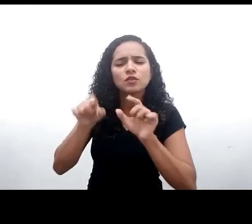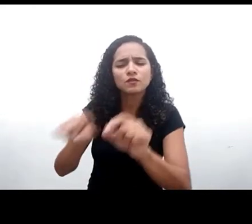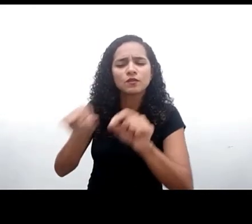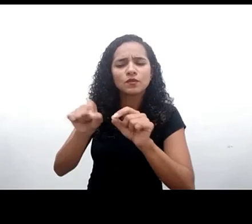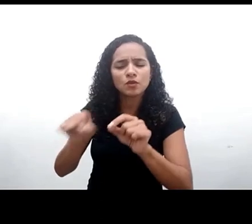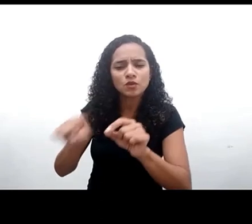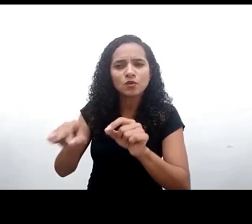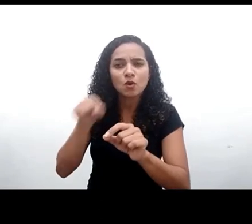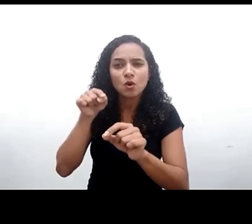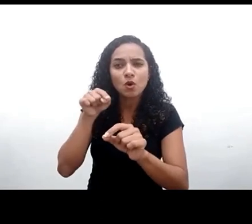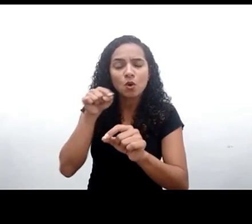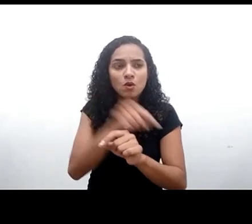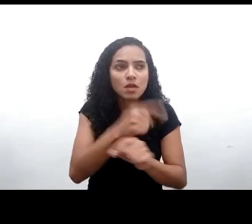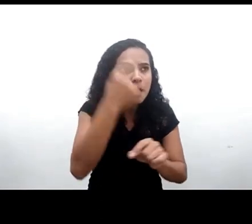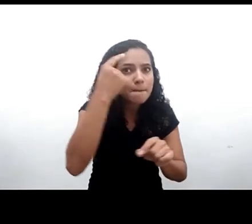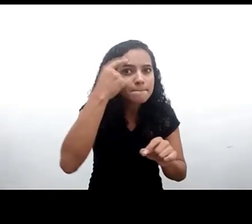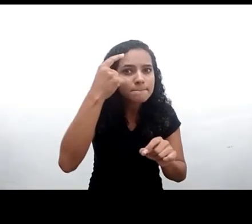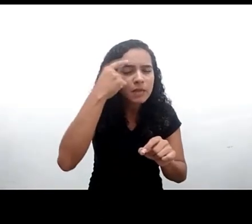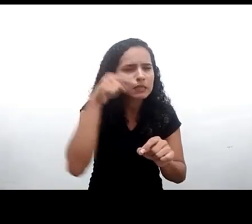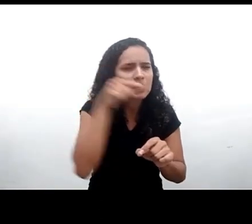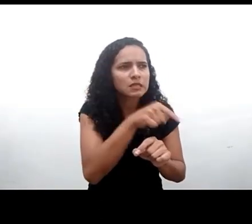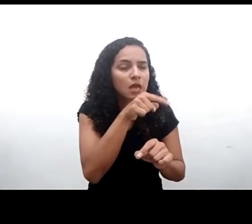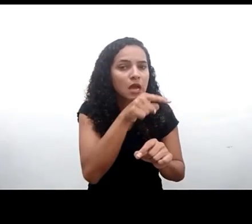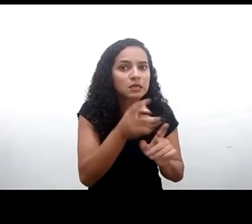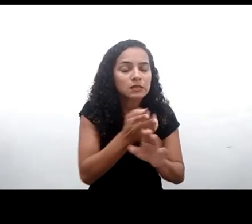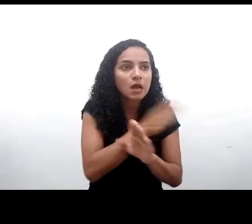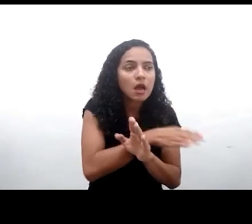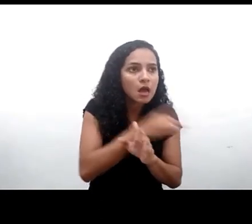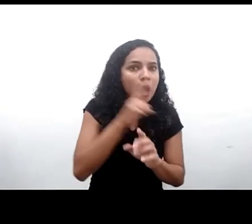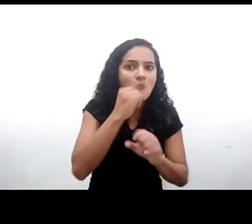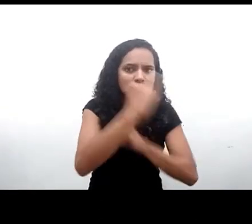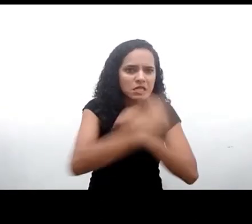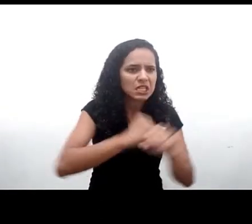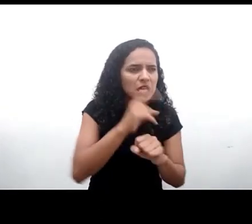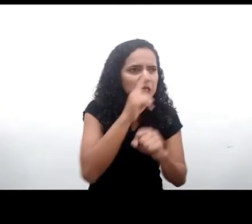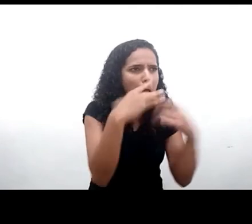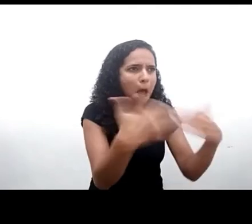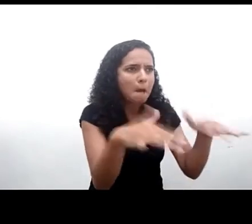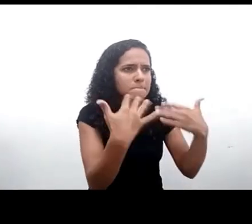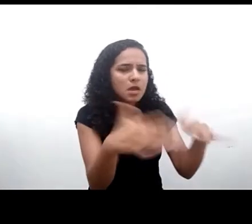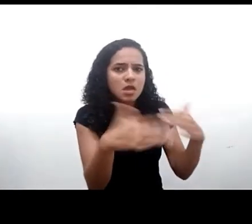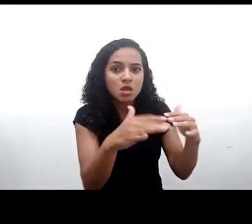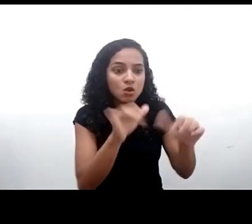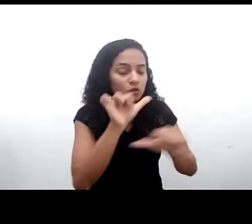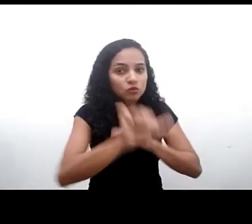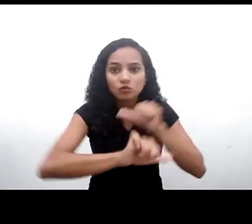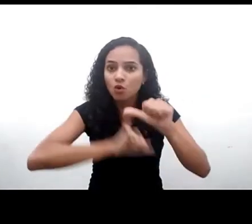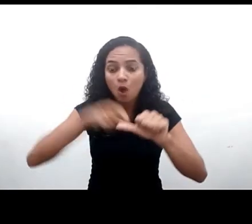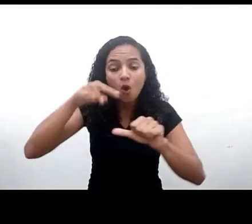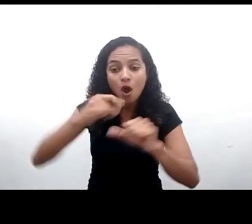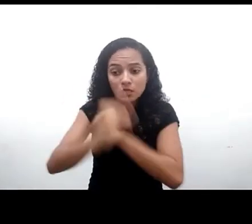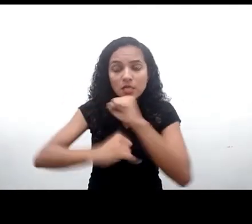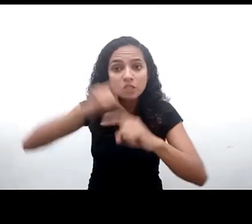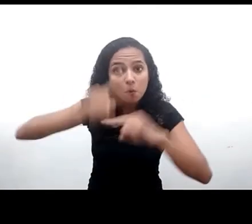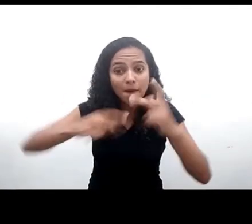antiquada mentalidade de que a internet é um perigo para uma nova mentalidade da internet é uma ferramenta porque